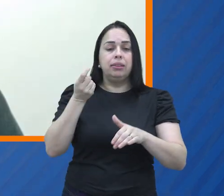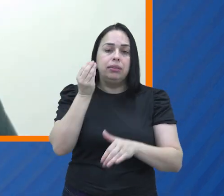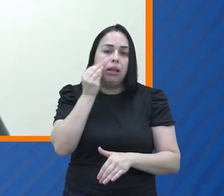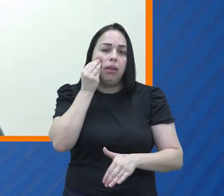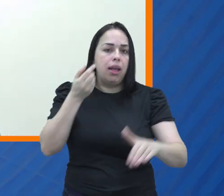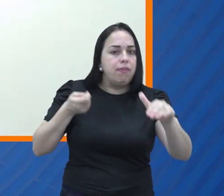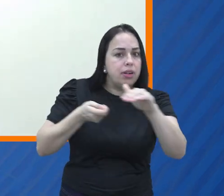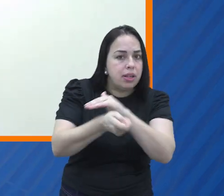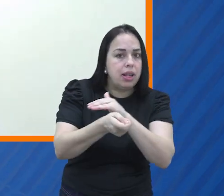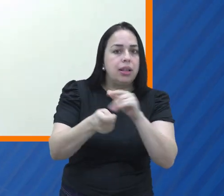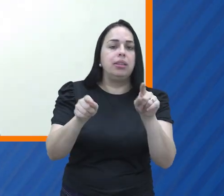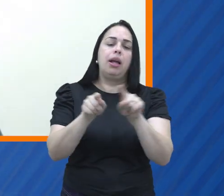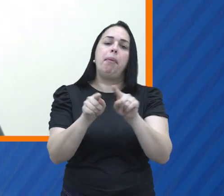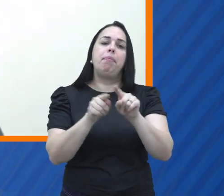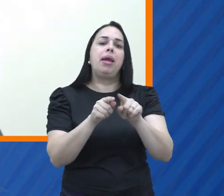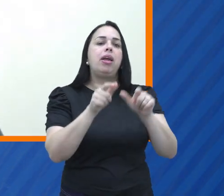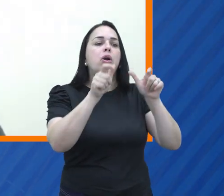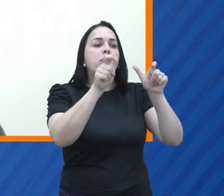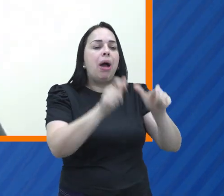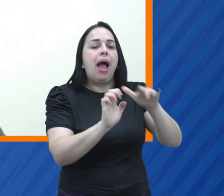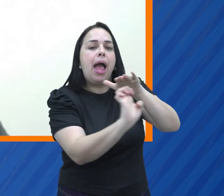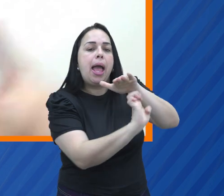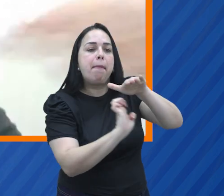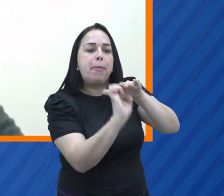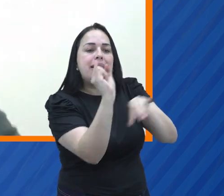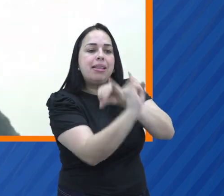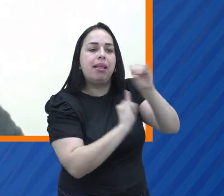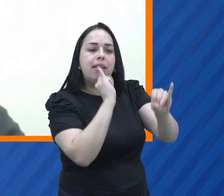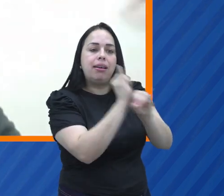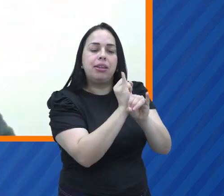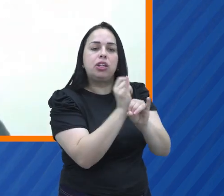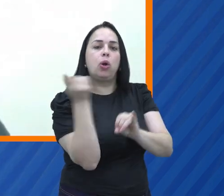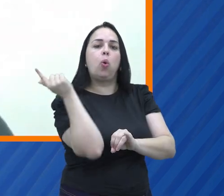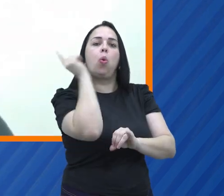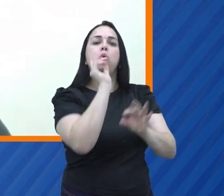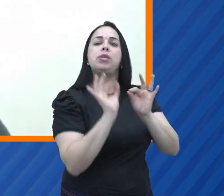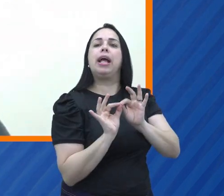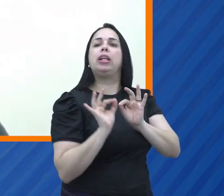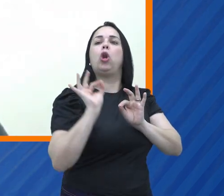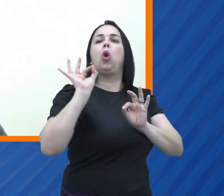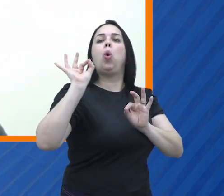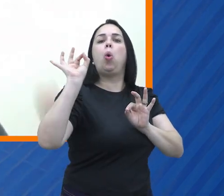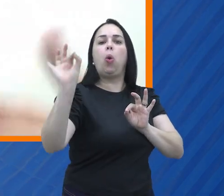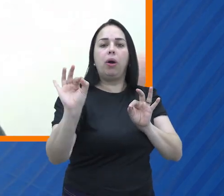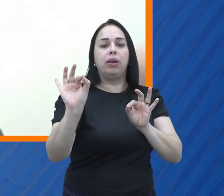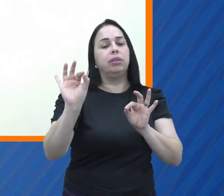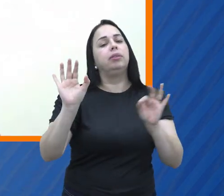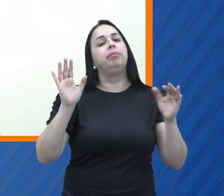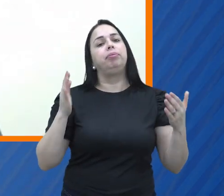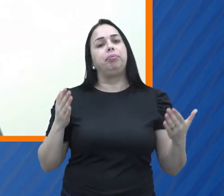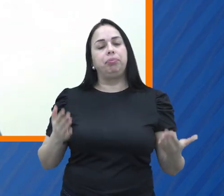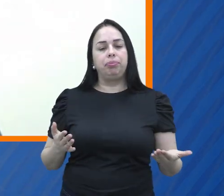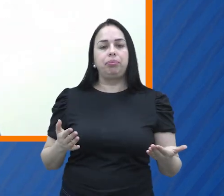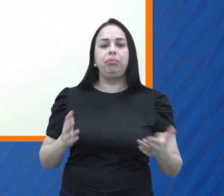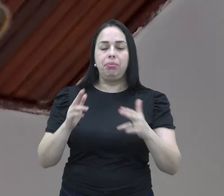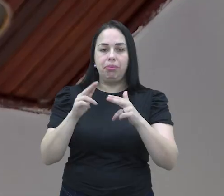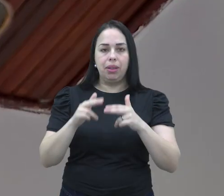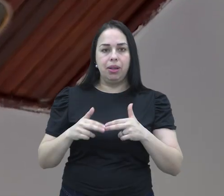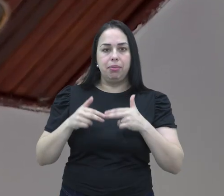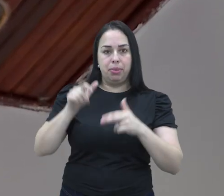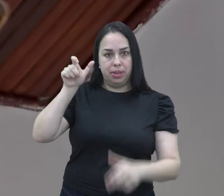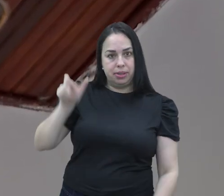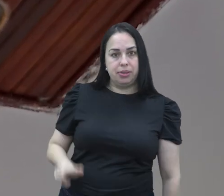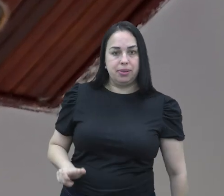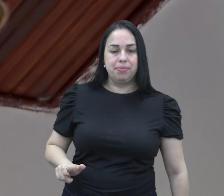localizados, talvez contar com a ajuda de pequenos provedores, que são eles que chegam na ponta em localidades mais distantes, mas isso também já está sendo endereçado.